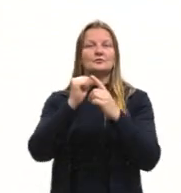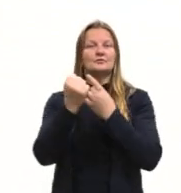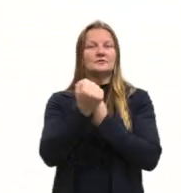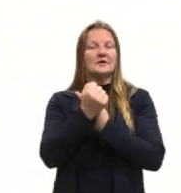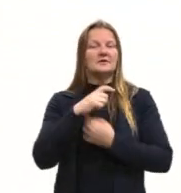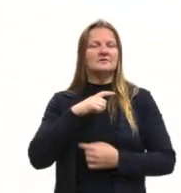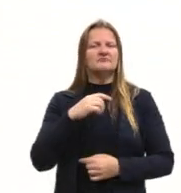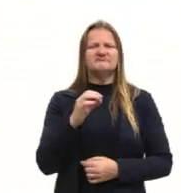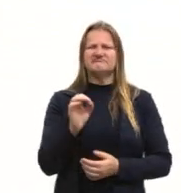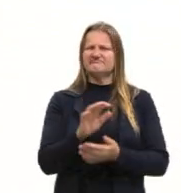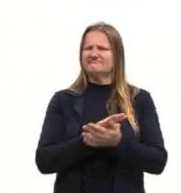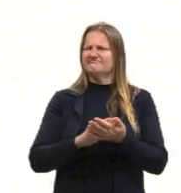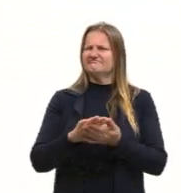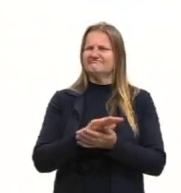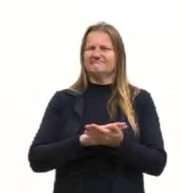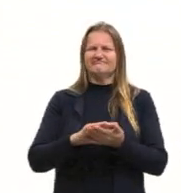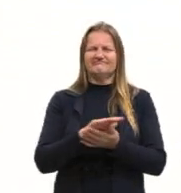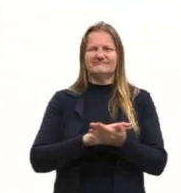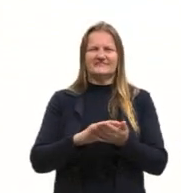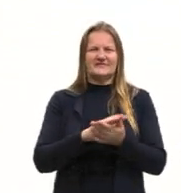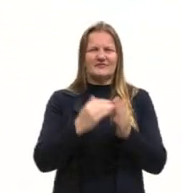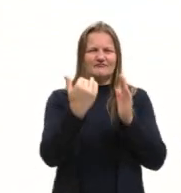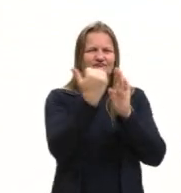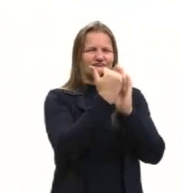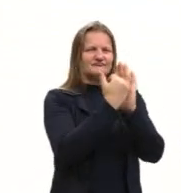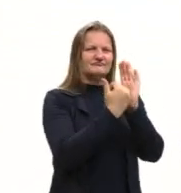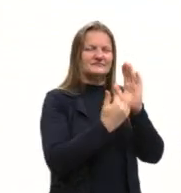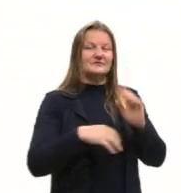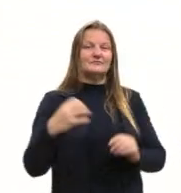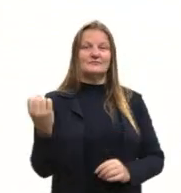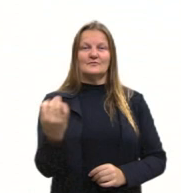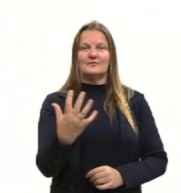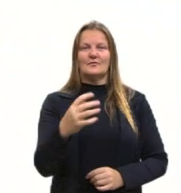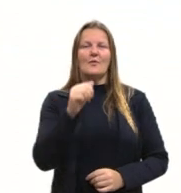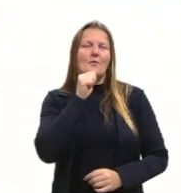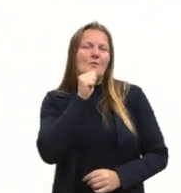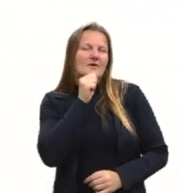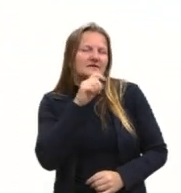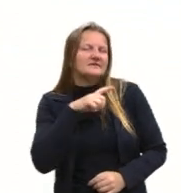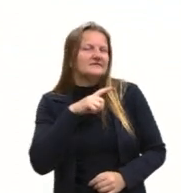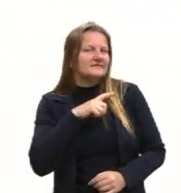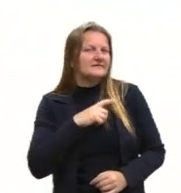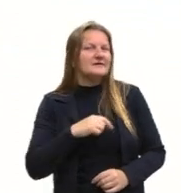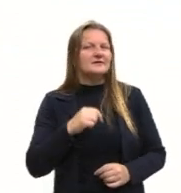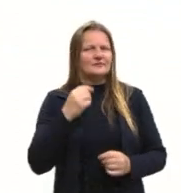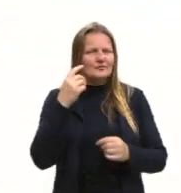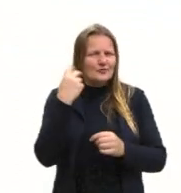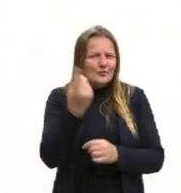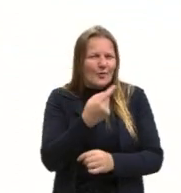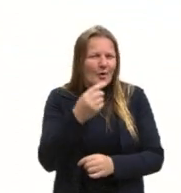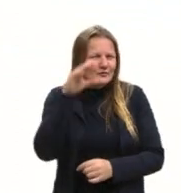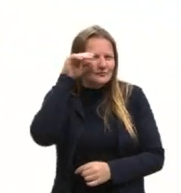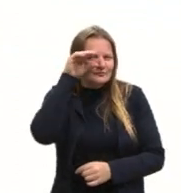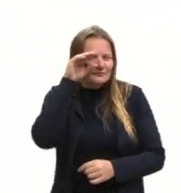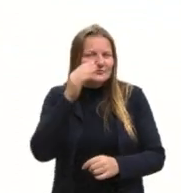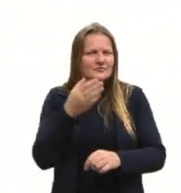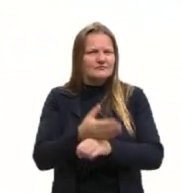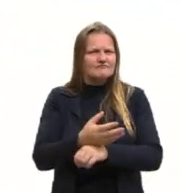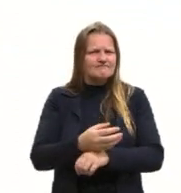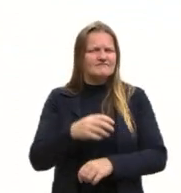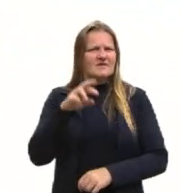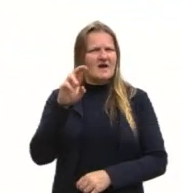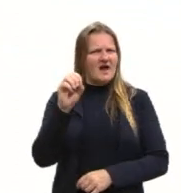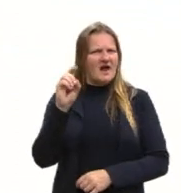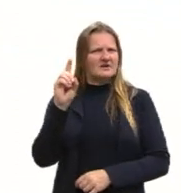negam os princípios da modernidade? Ou ainda, será que estamos presenciando uma radicalização da